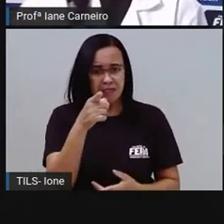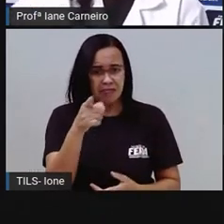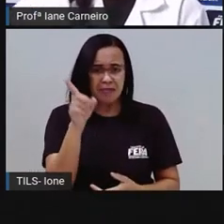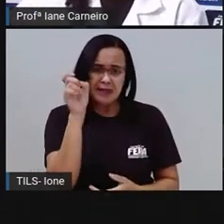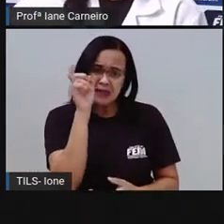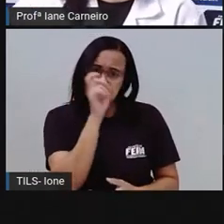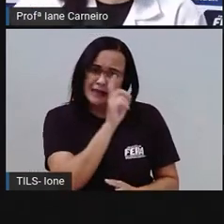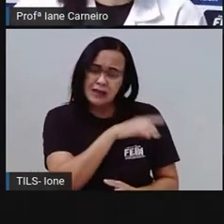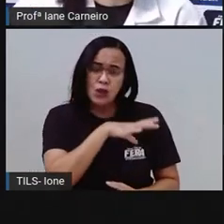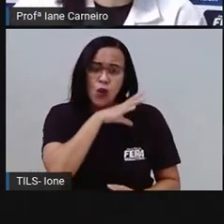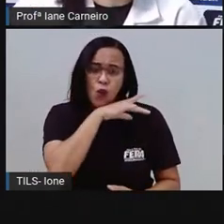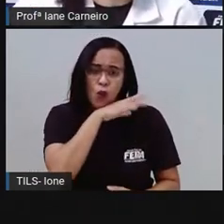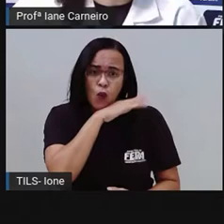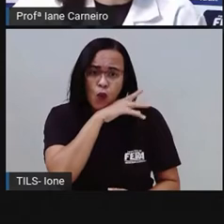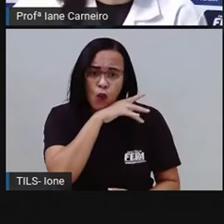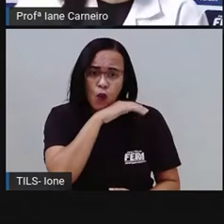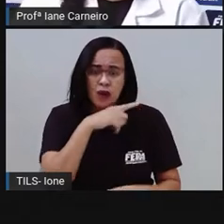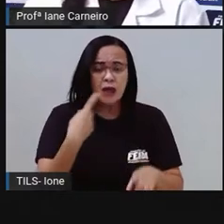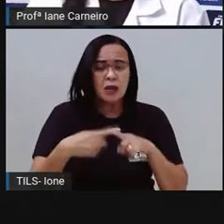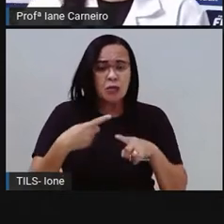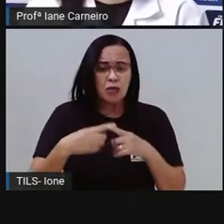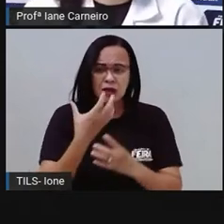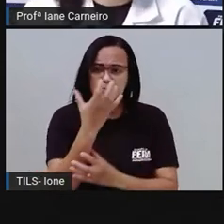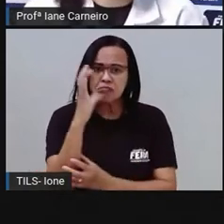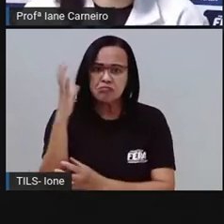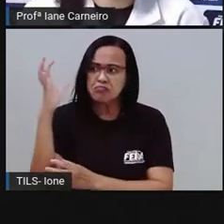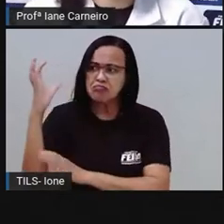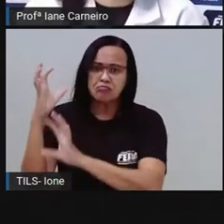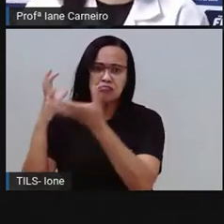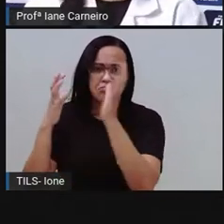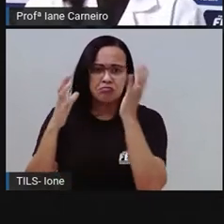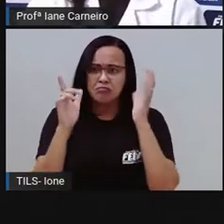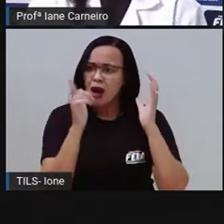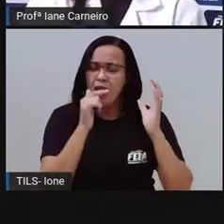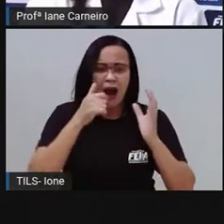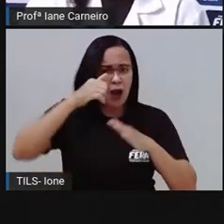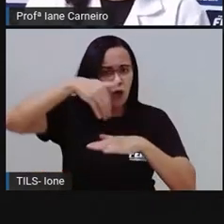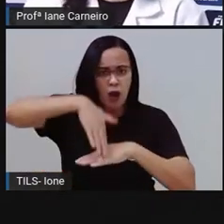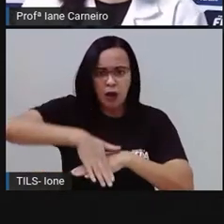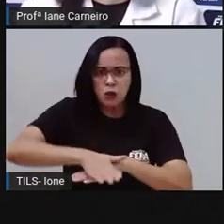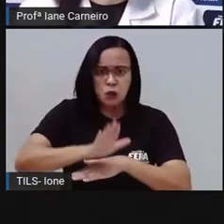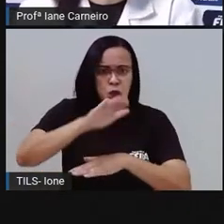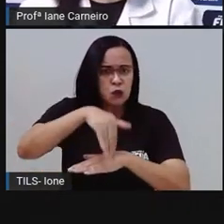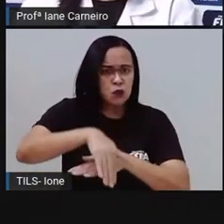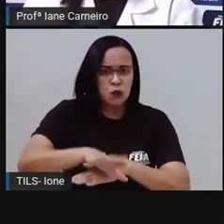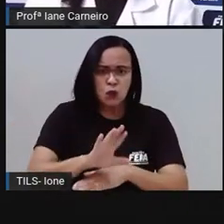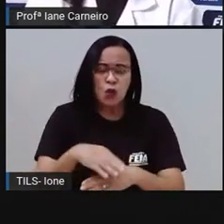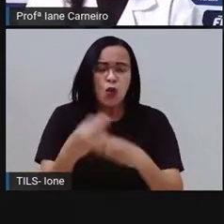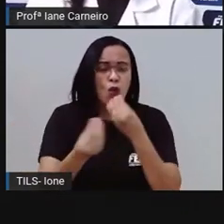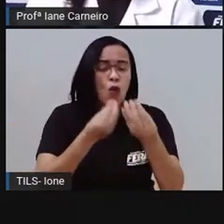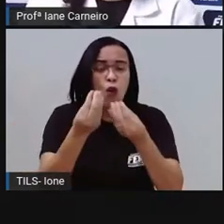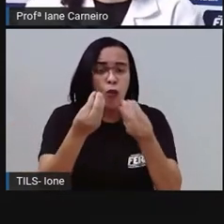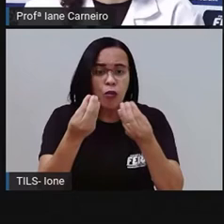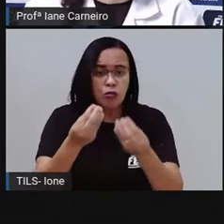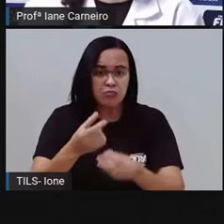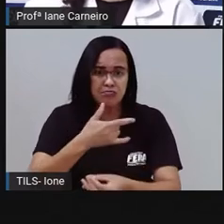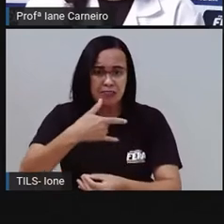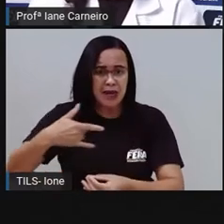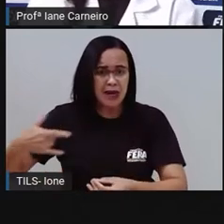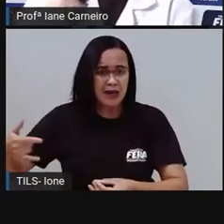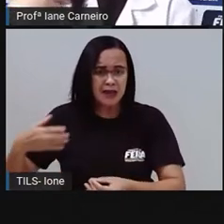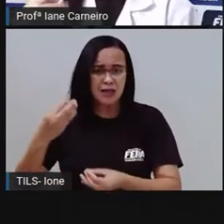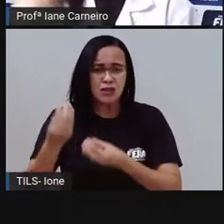ó, gente, provoca aí nesse meio ambiente. Os animais que se alimentam aqui nessa água, eles não vão conseguir viver nessa sujeira.